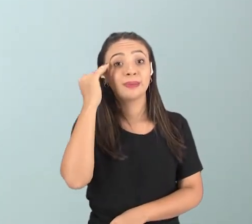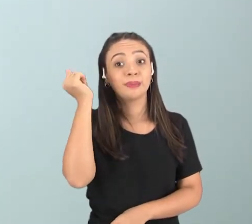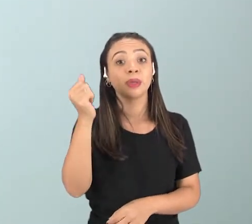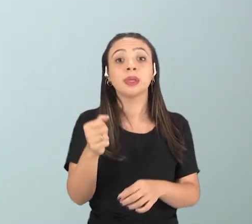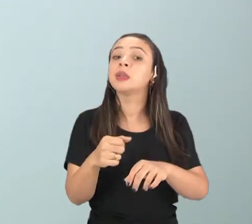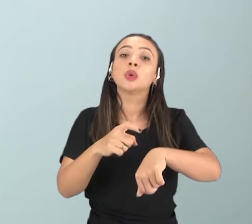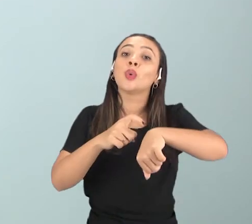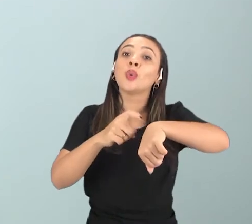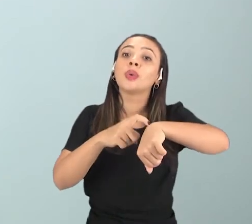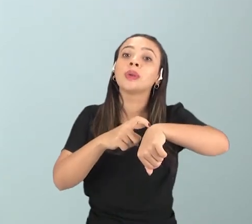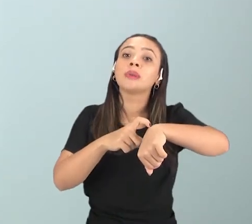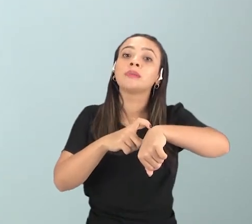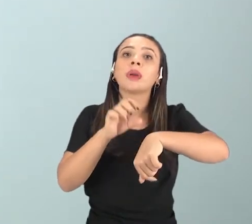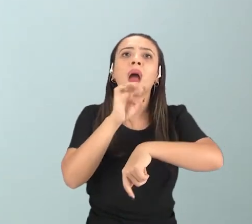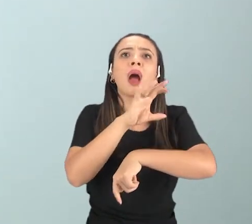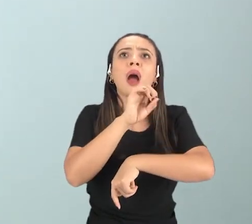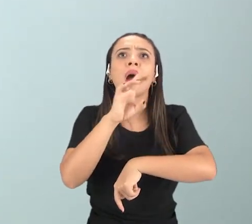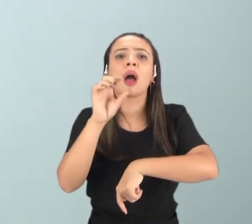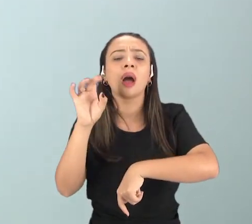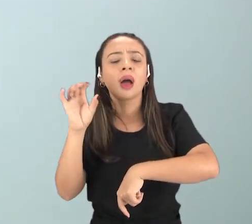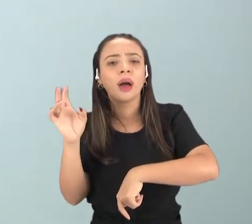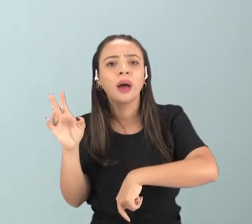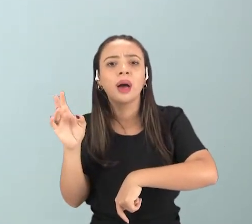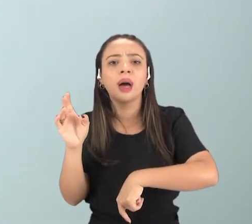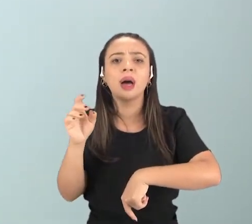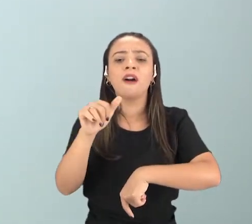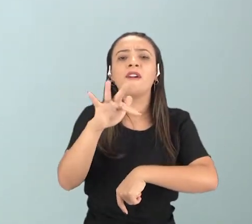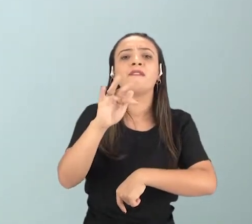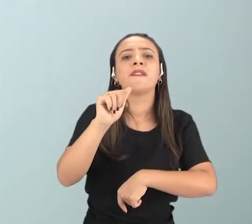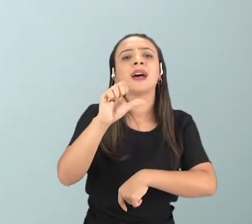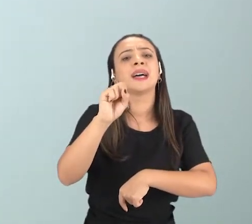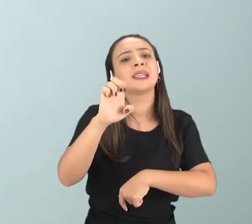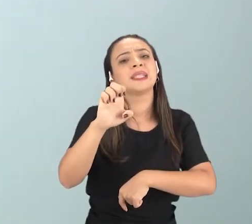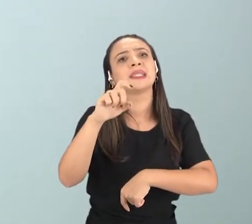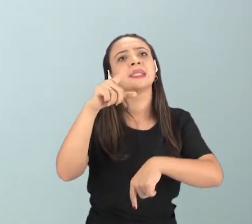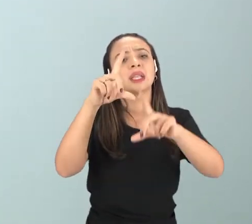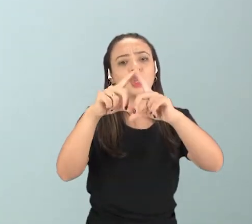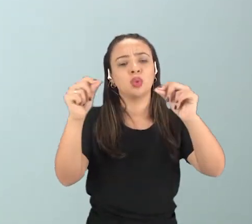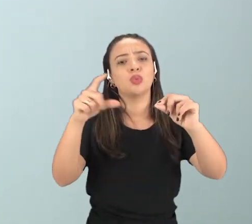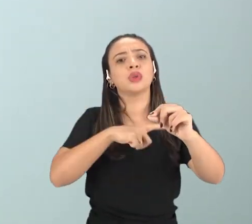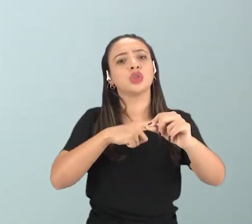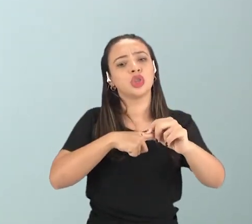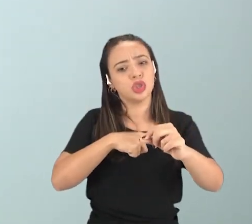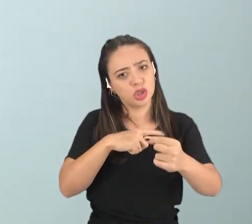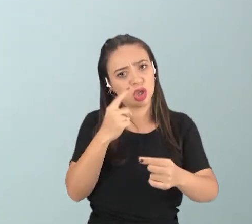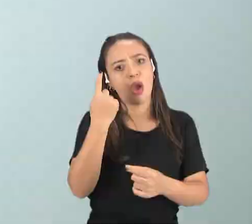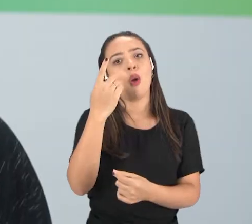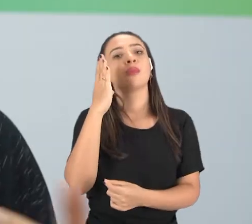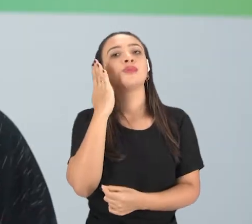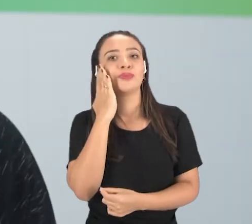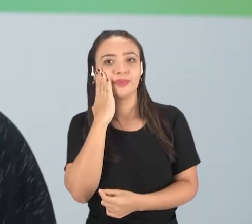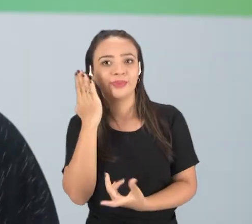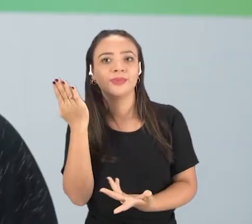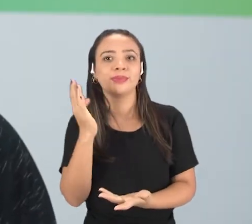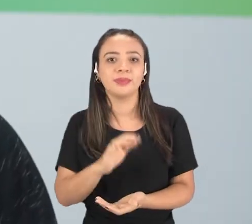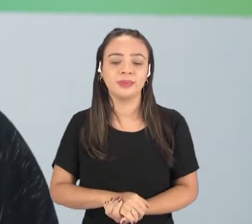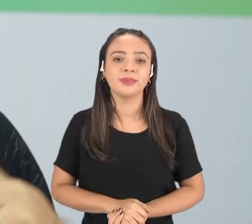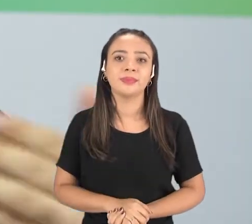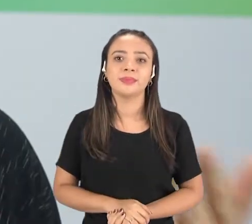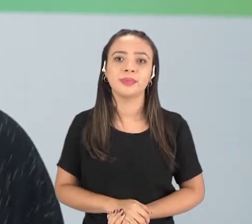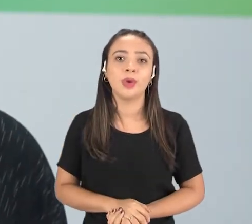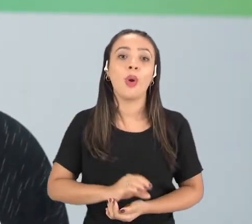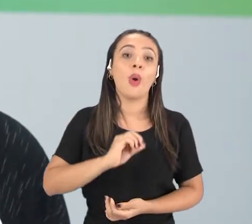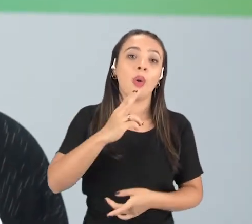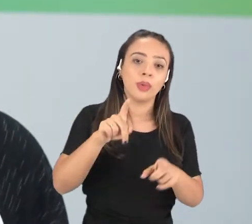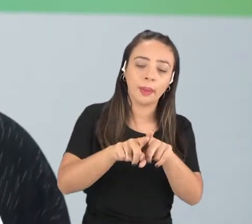antigas sabiam que cada fase da Lua dura 7 dias. Então, quando a Lua completava um ciclo, né, completo, eles sabiam que já tinham se passado, né,